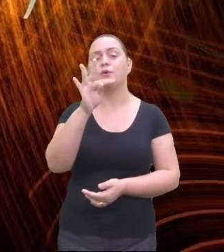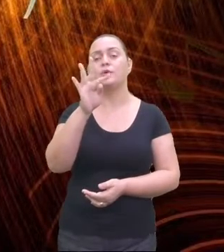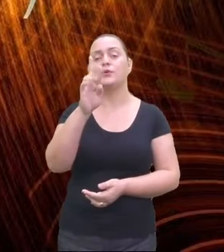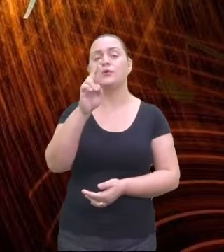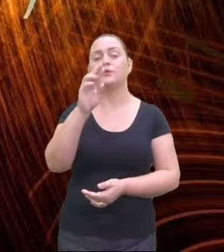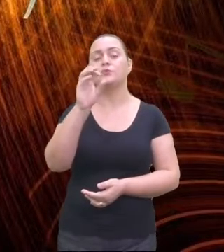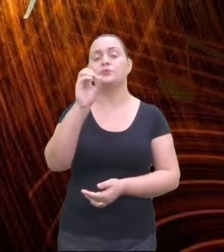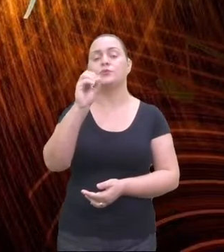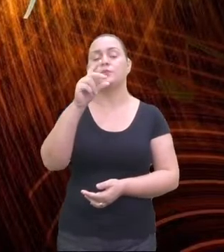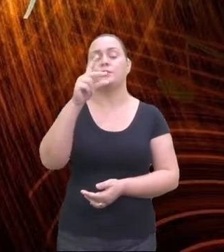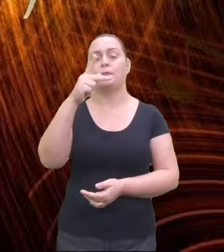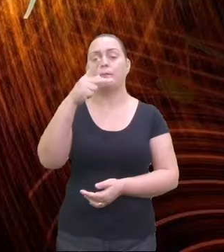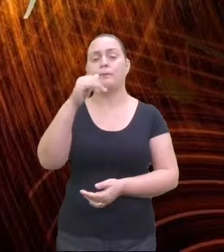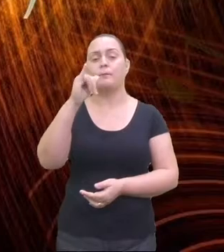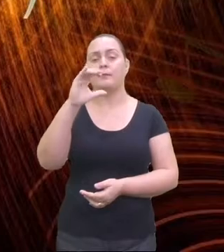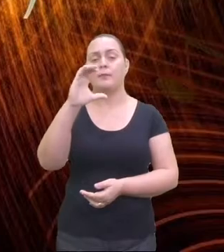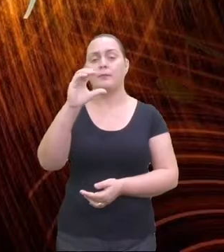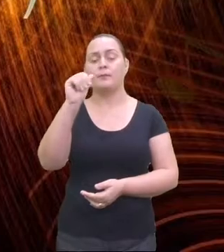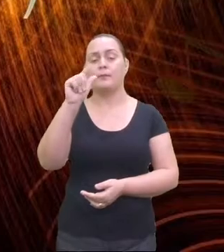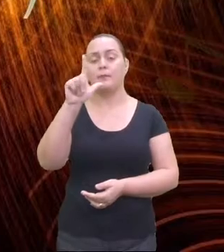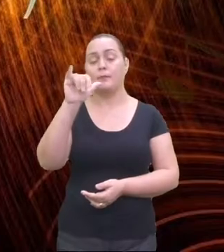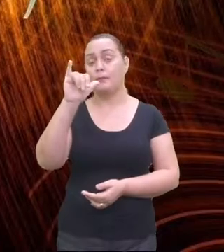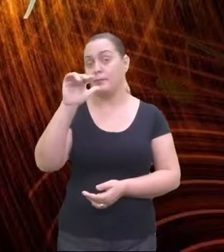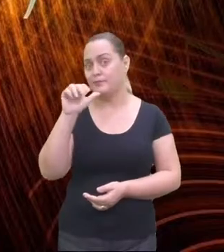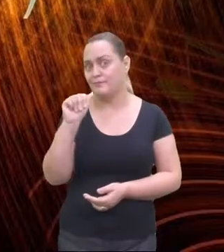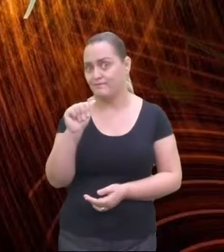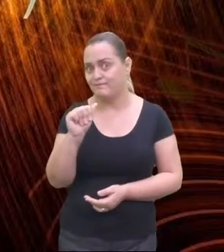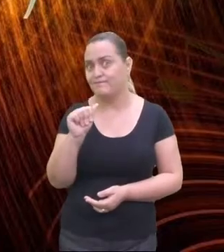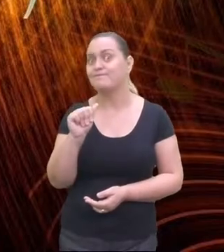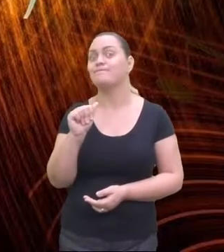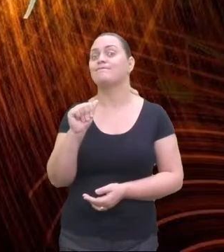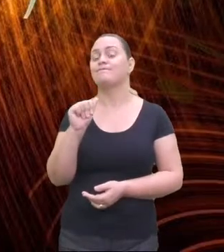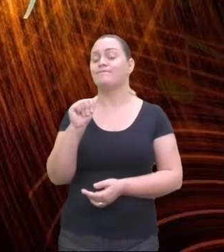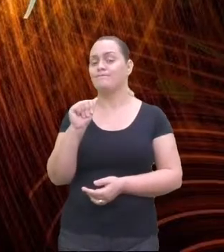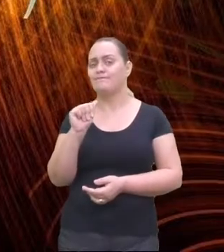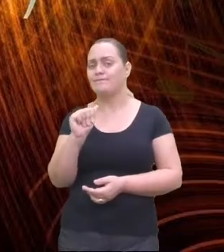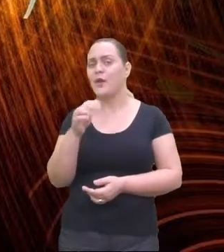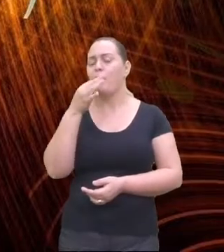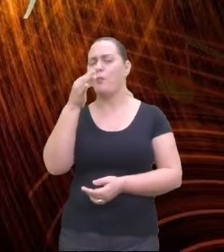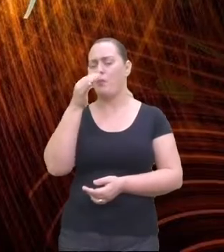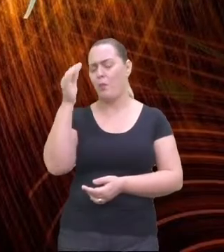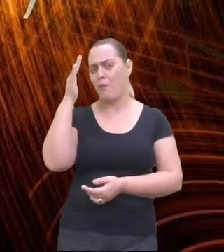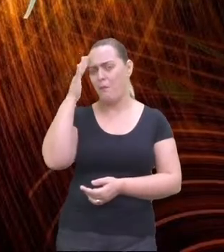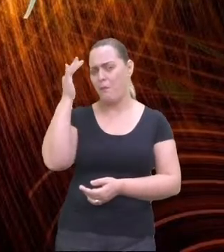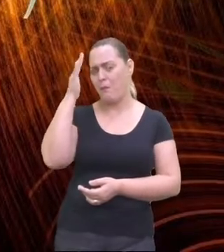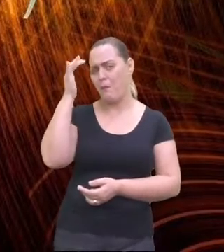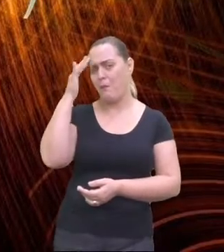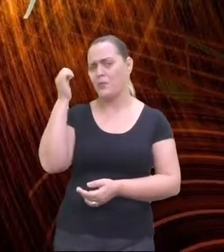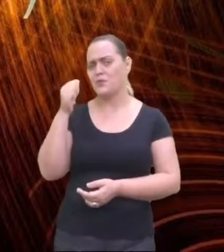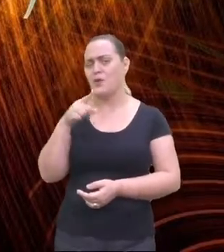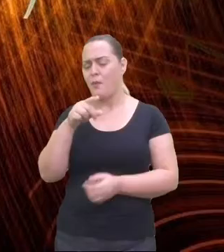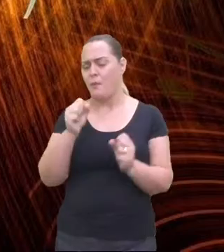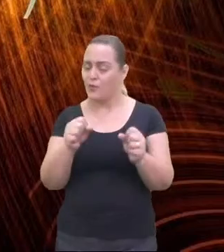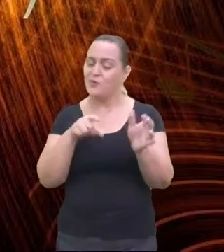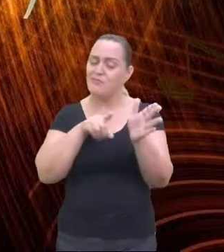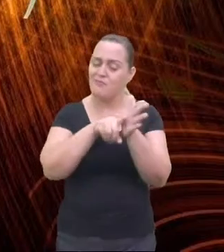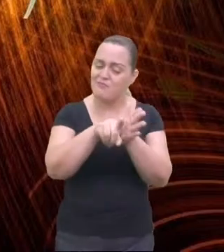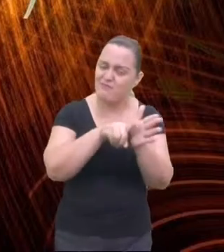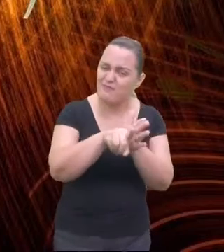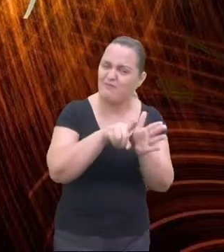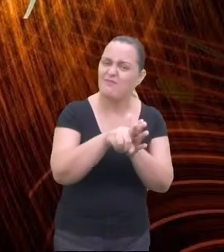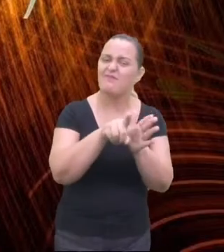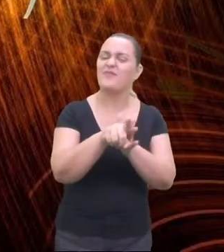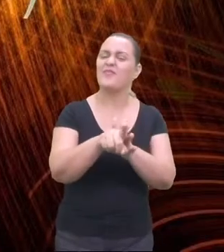Ao lado, a gente pode observar... Eu quero que vocês pesquisem, que eu quero que vocês façam essa pesquisa sobre essa música, que vocês vão ver